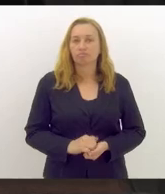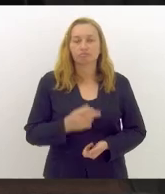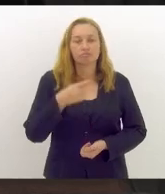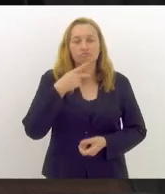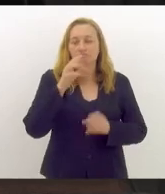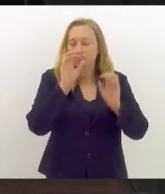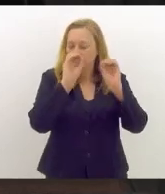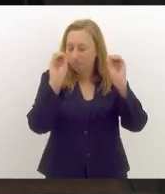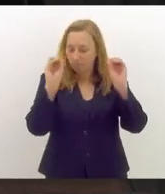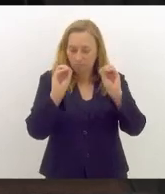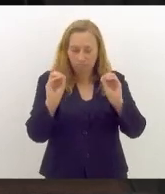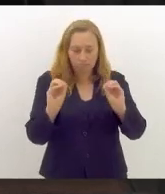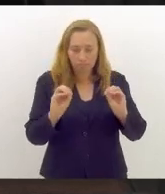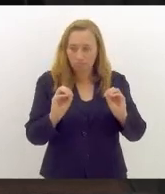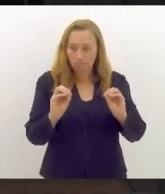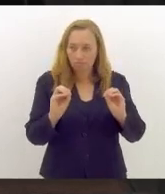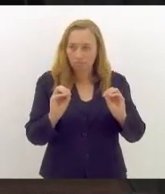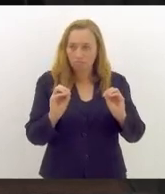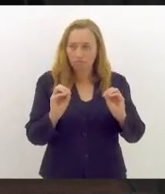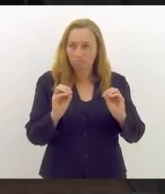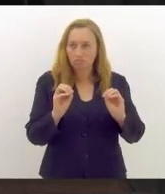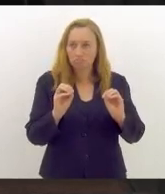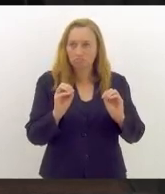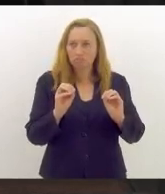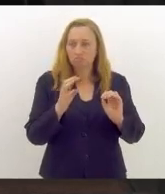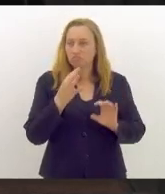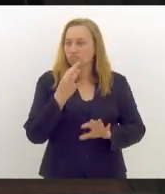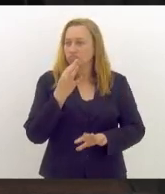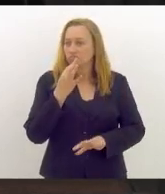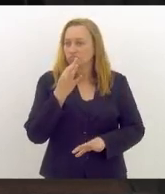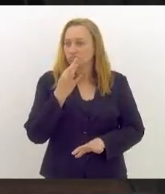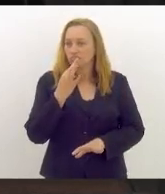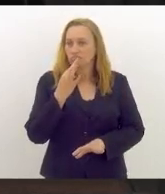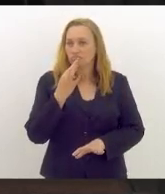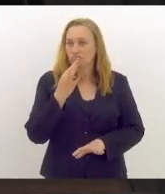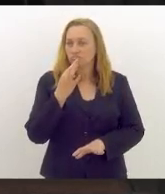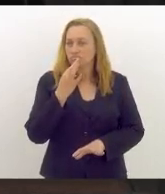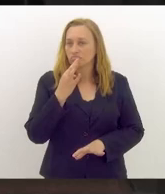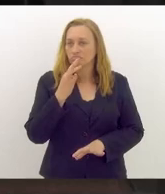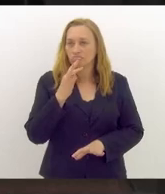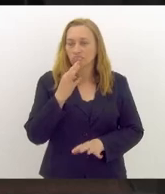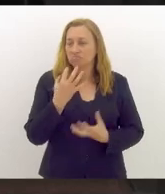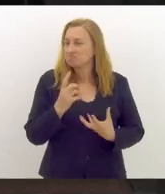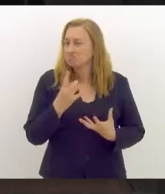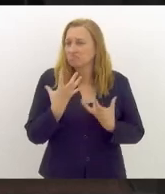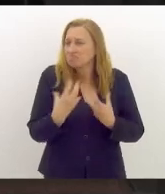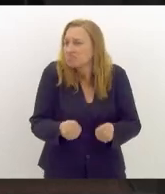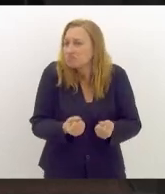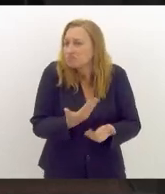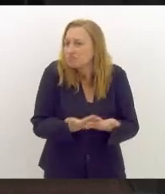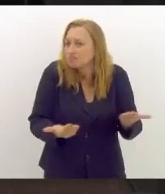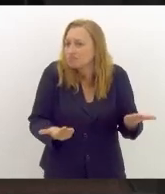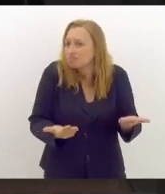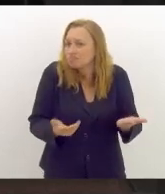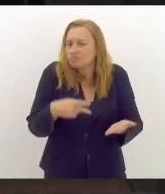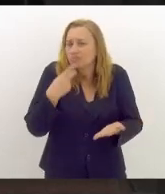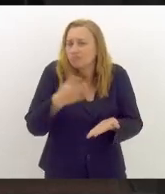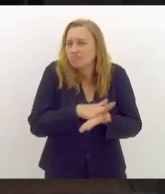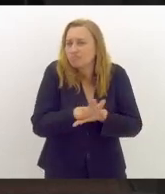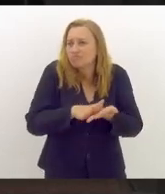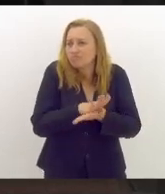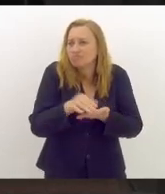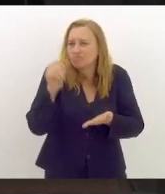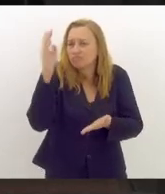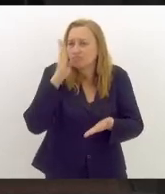pronunciamento, não reconheceu sua derrota, não cumprimentou o vencedor, não fez nenhum pronunciamento à nação. O seu